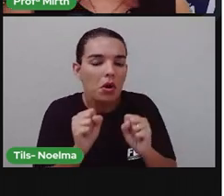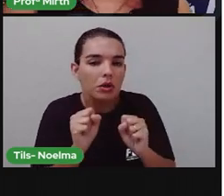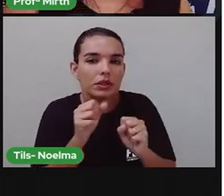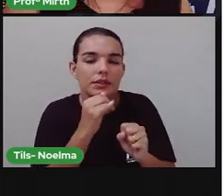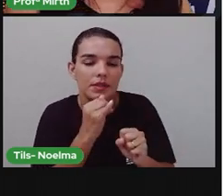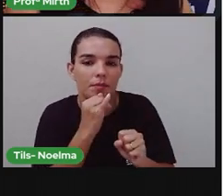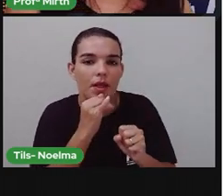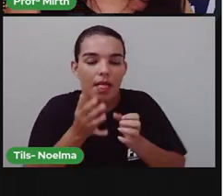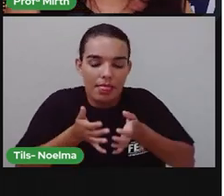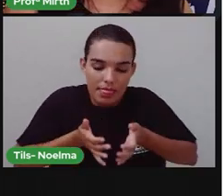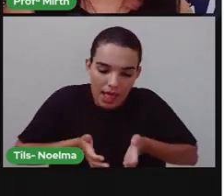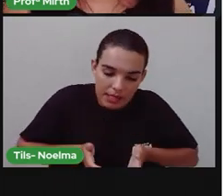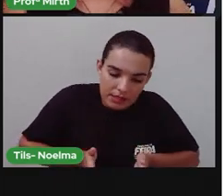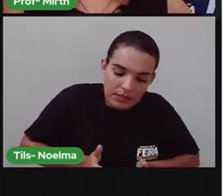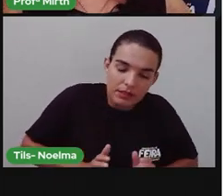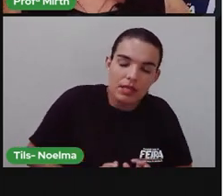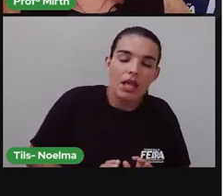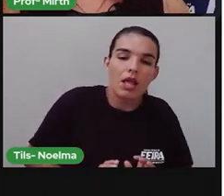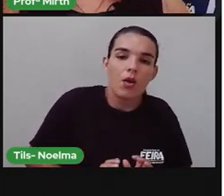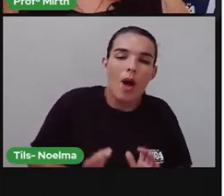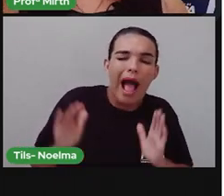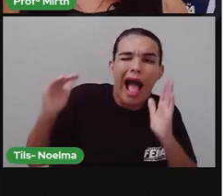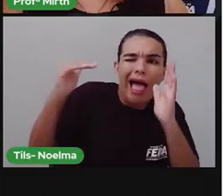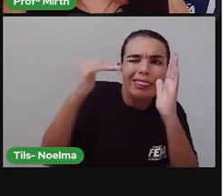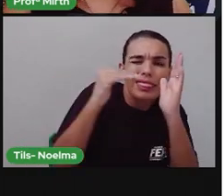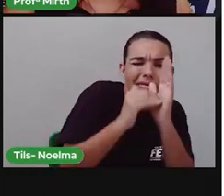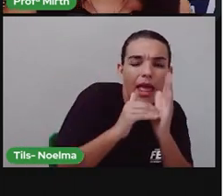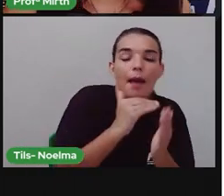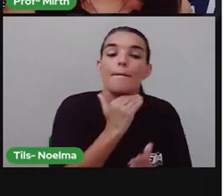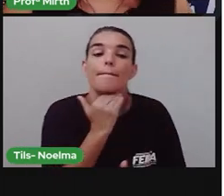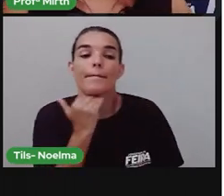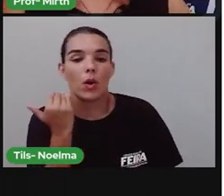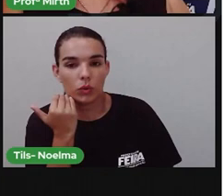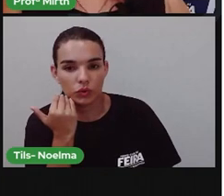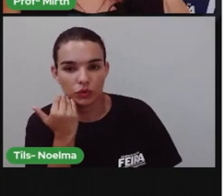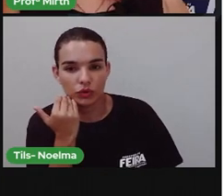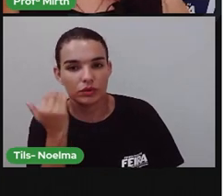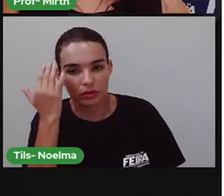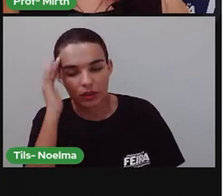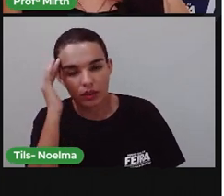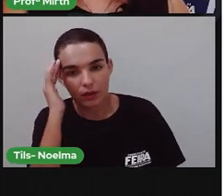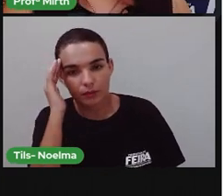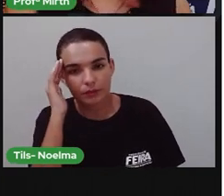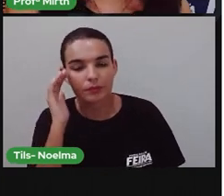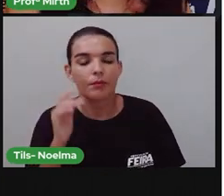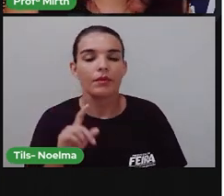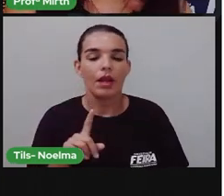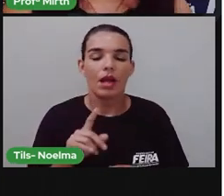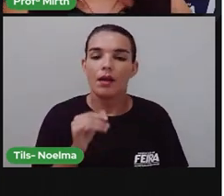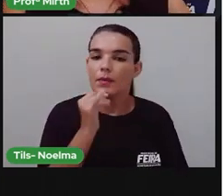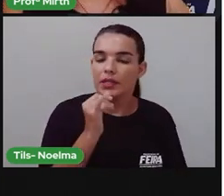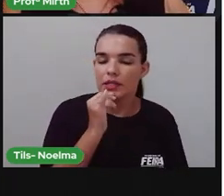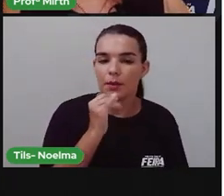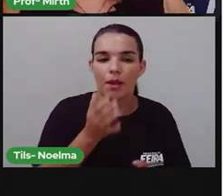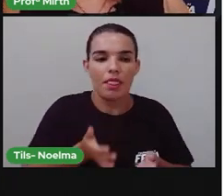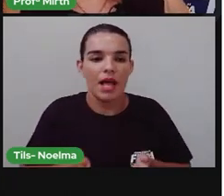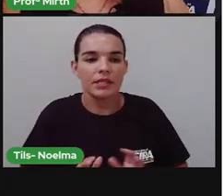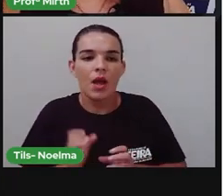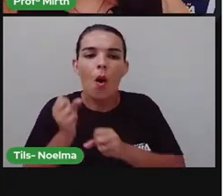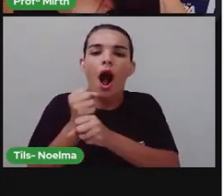Fala assim, ah, nasceu em tal local, no ano tal, estudou em tal escola,